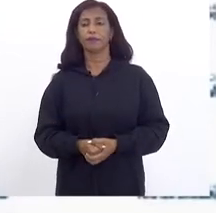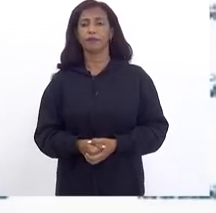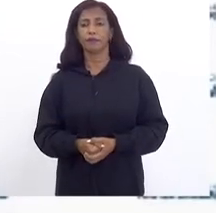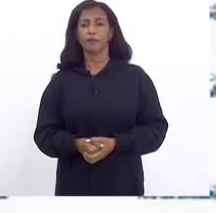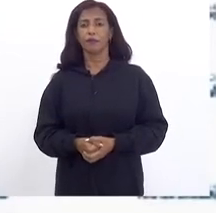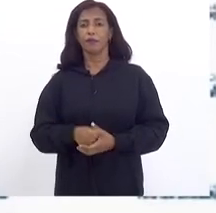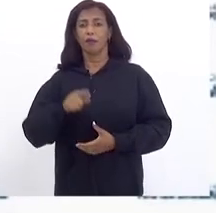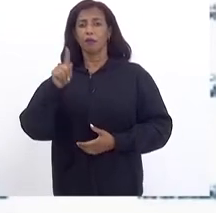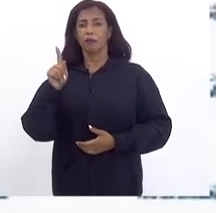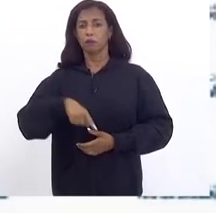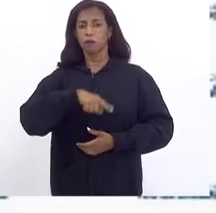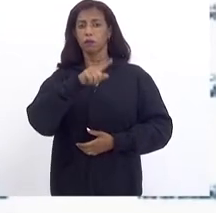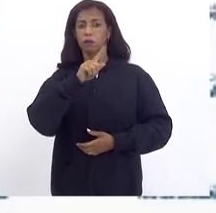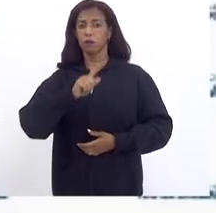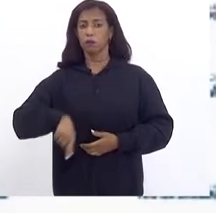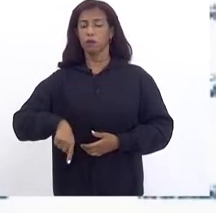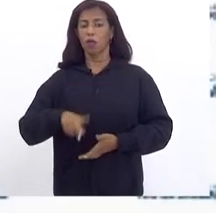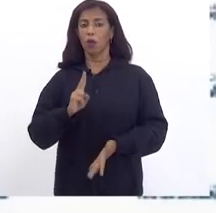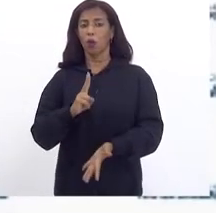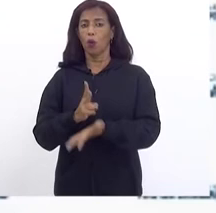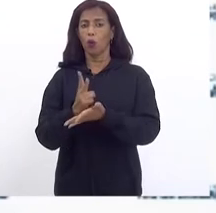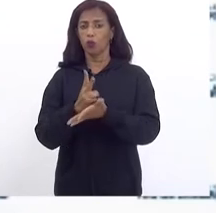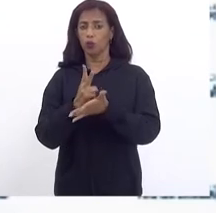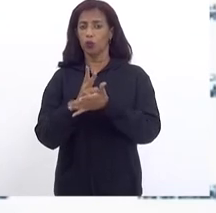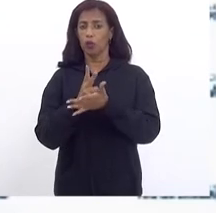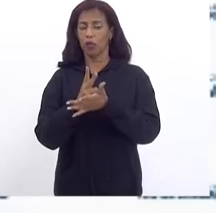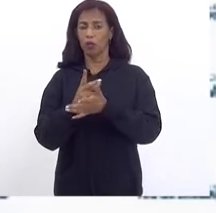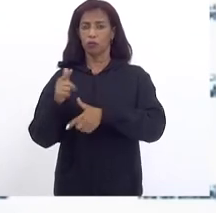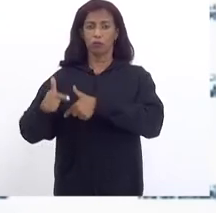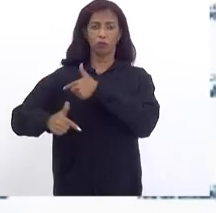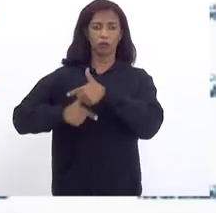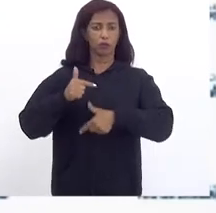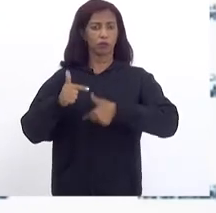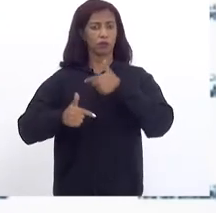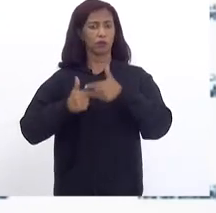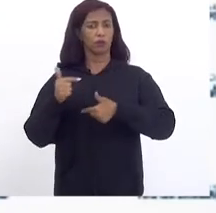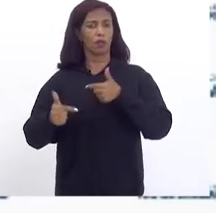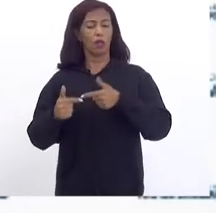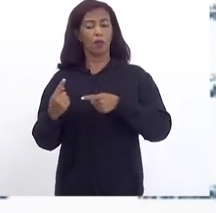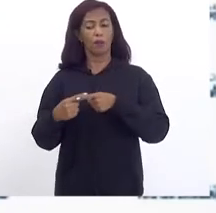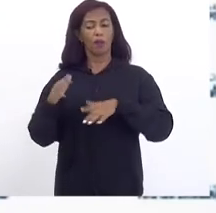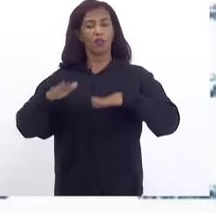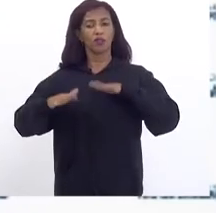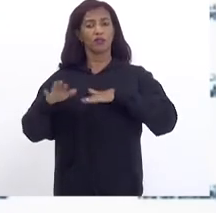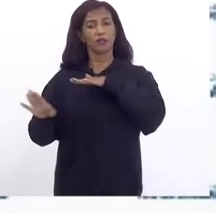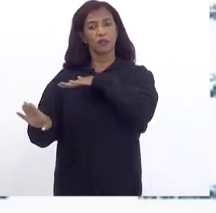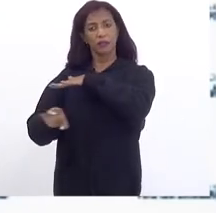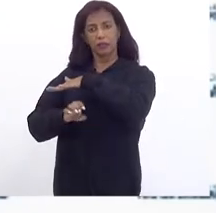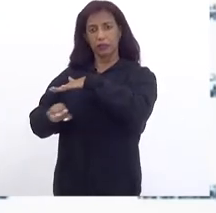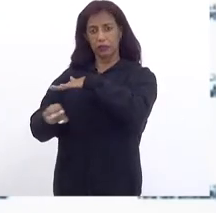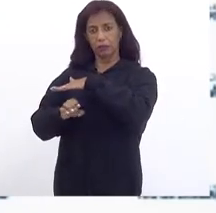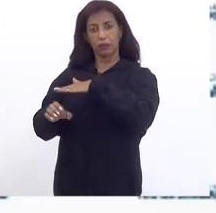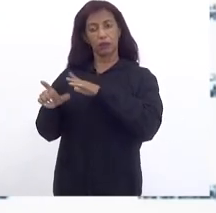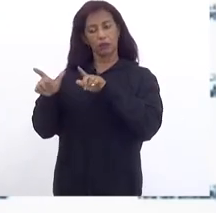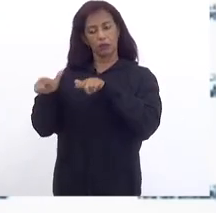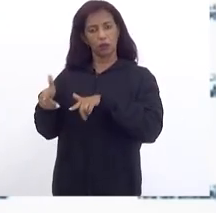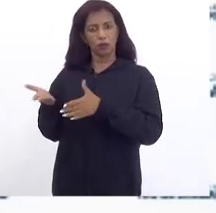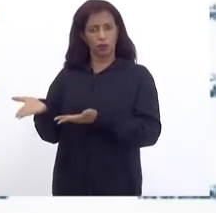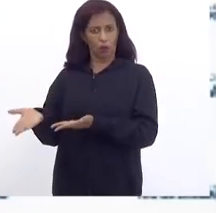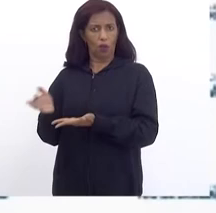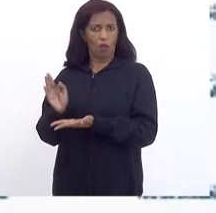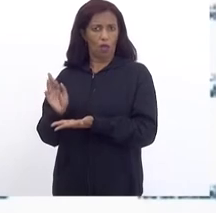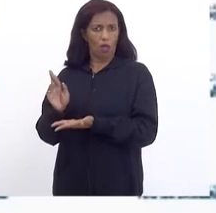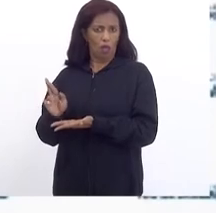Impedir A continuidade Porque muitas vezes Essas empresas Não só Revite Mas outras